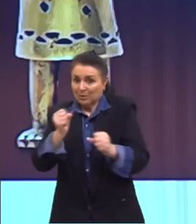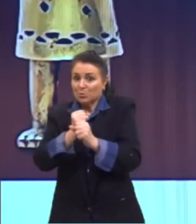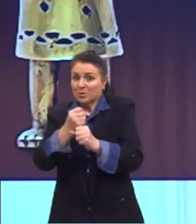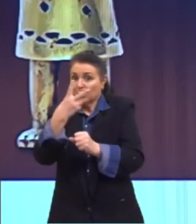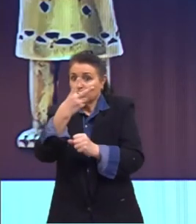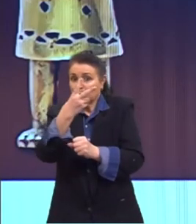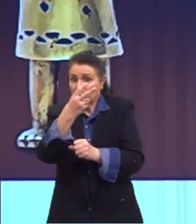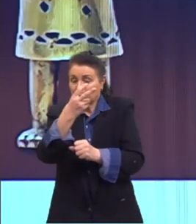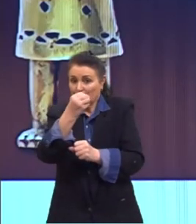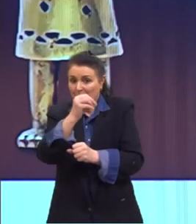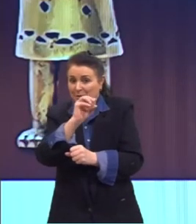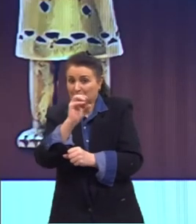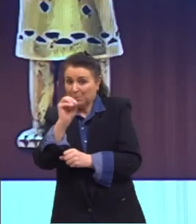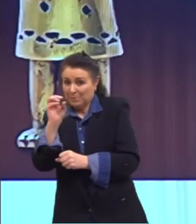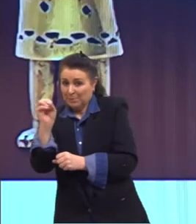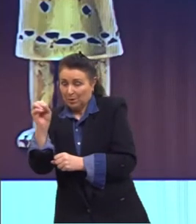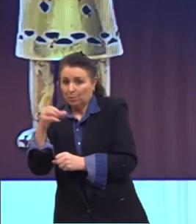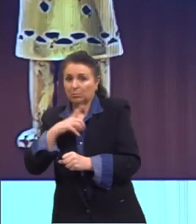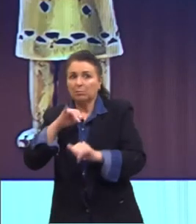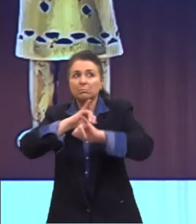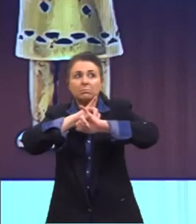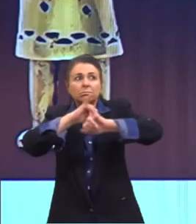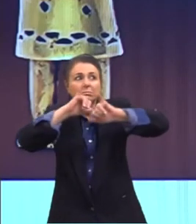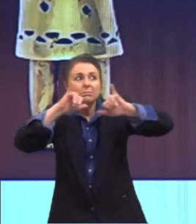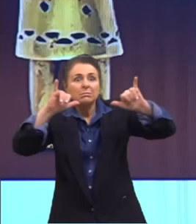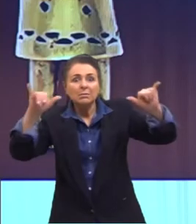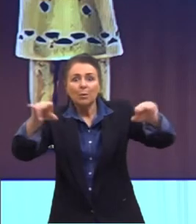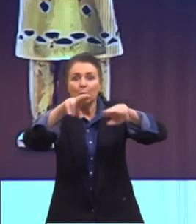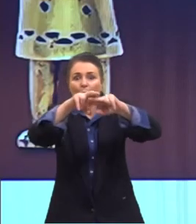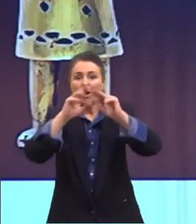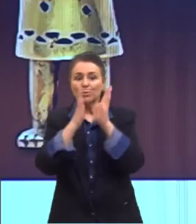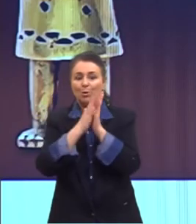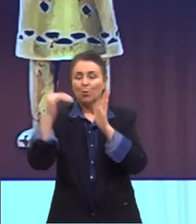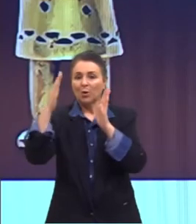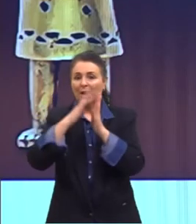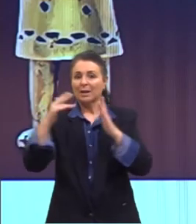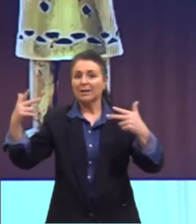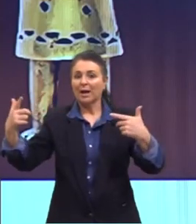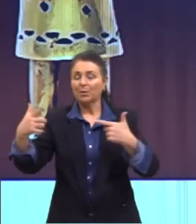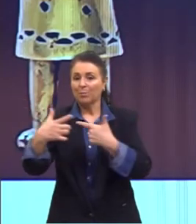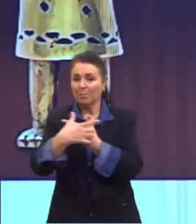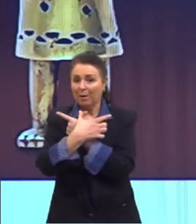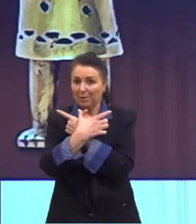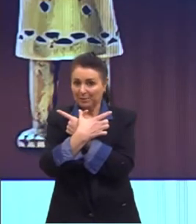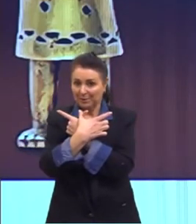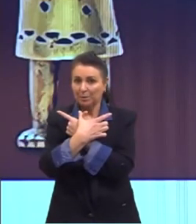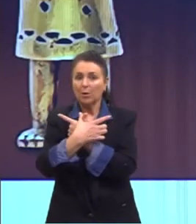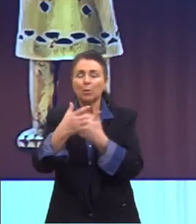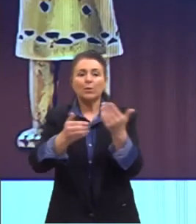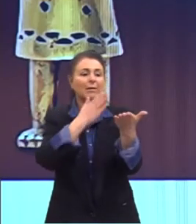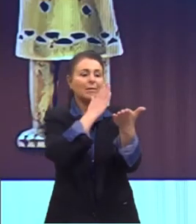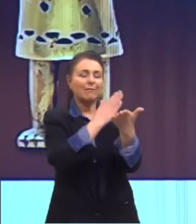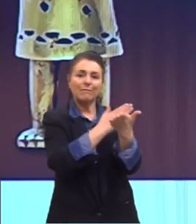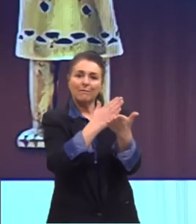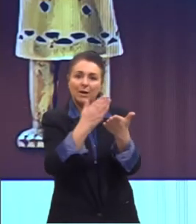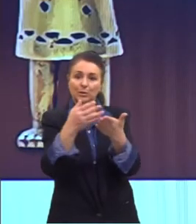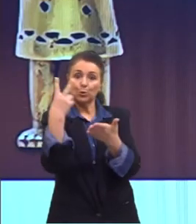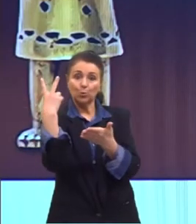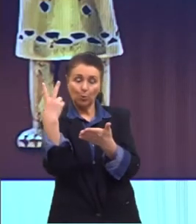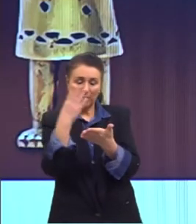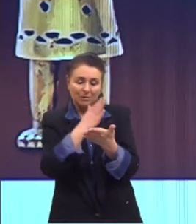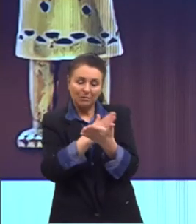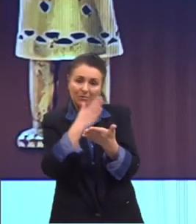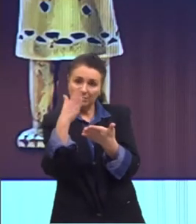essa informação, esse boato correu devido ao calendário Maia, porque ele é baseado em fases, em duas fases,